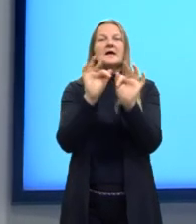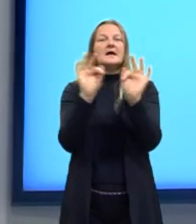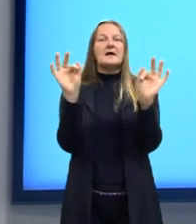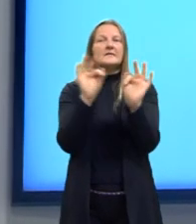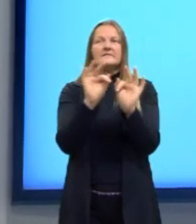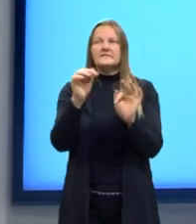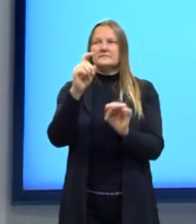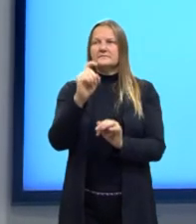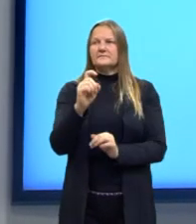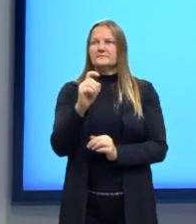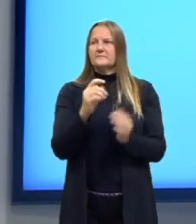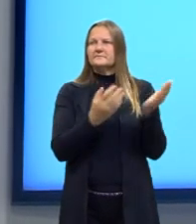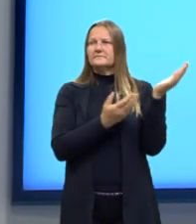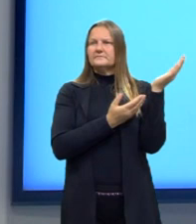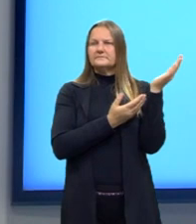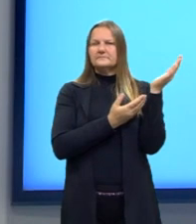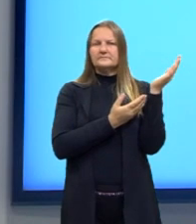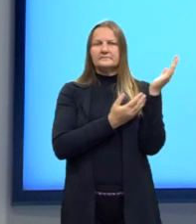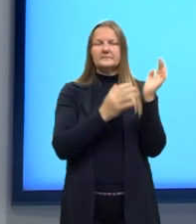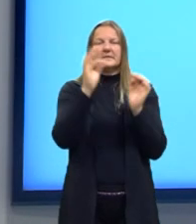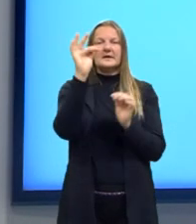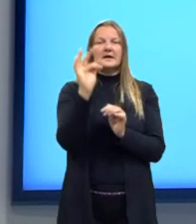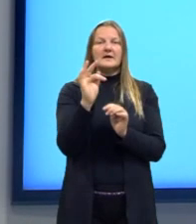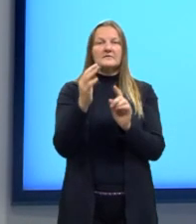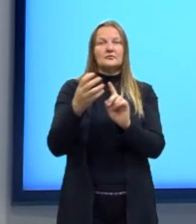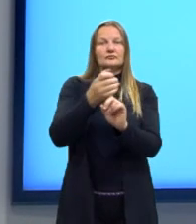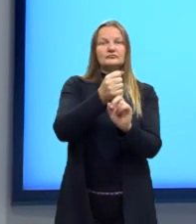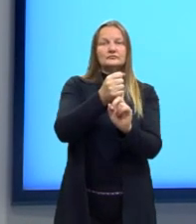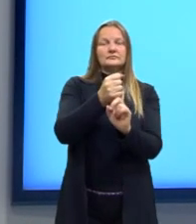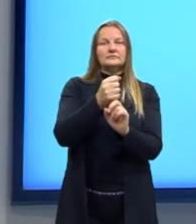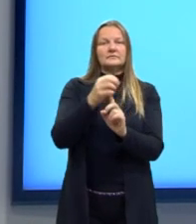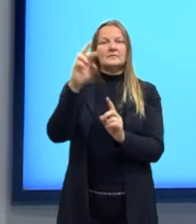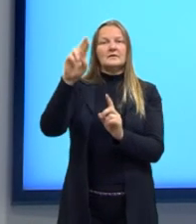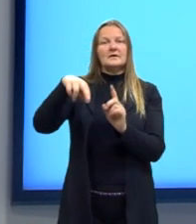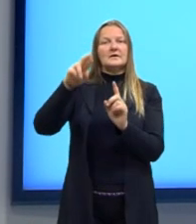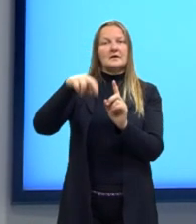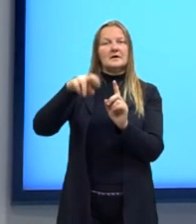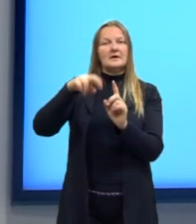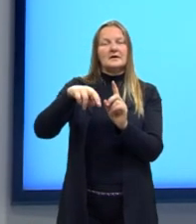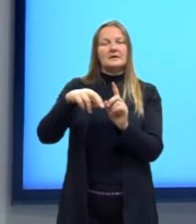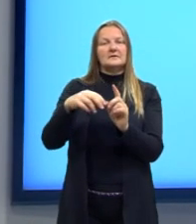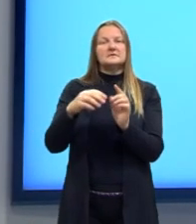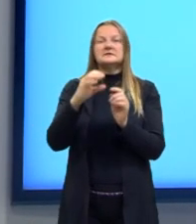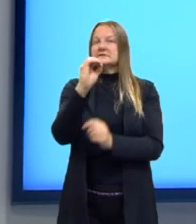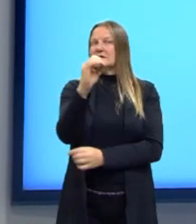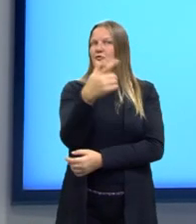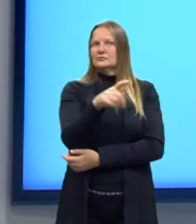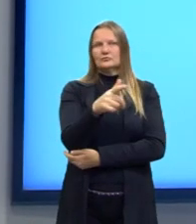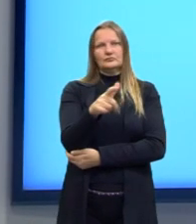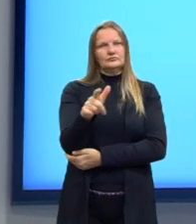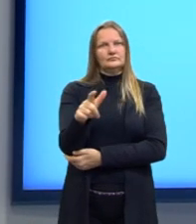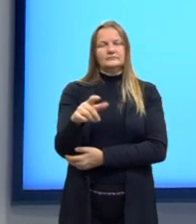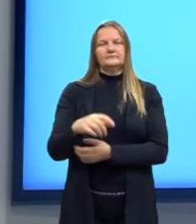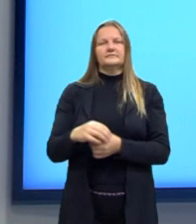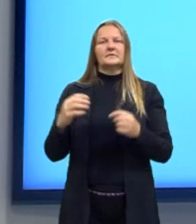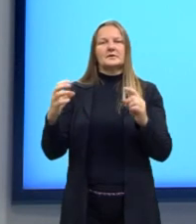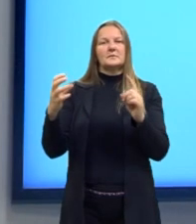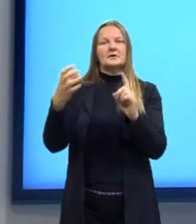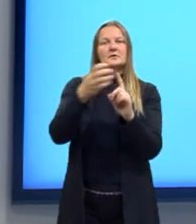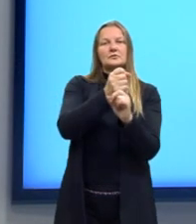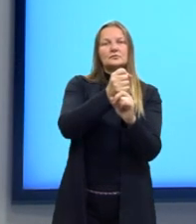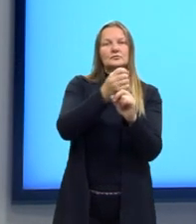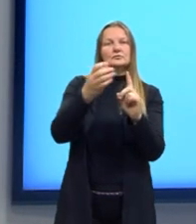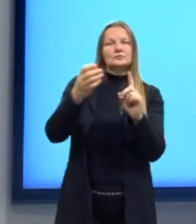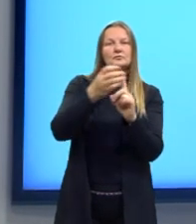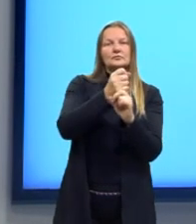ela é uma função com domínio nos reais, positivos, sem o zero, e o contradomínio seria